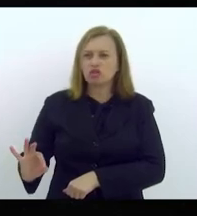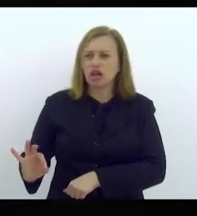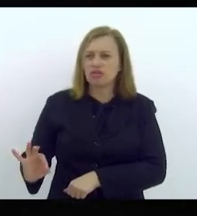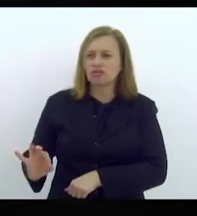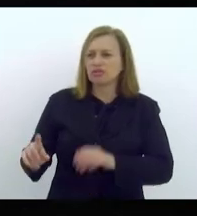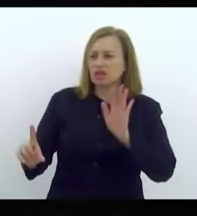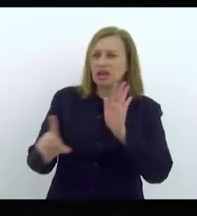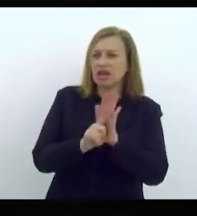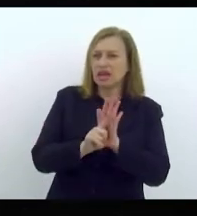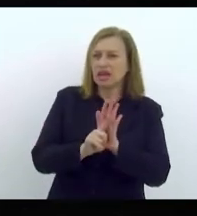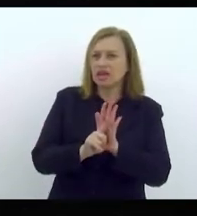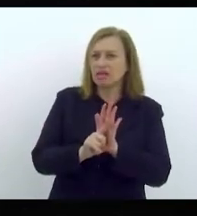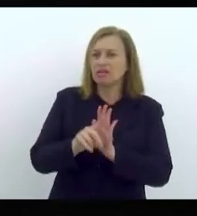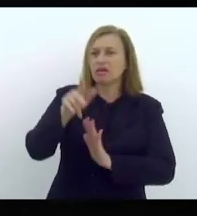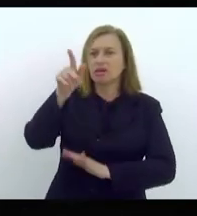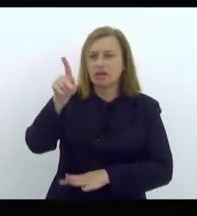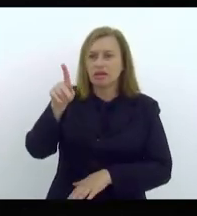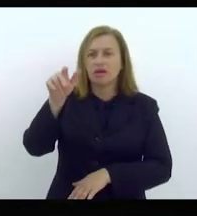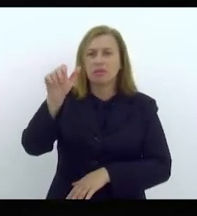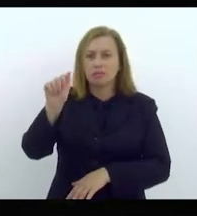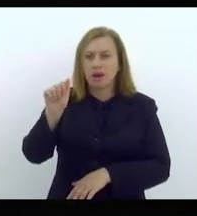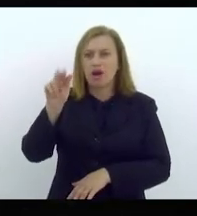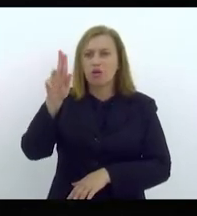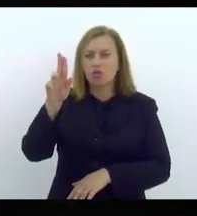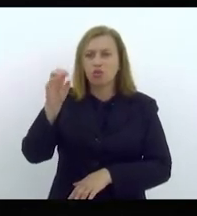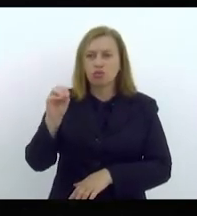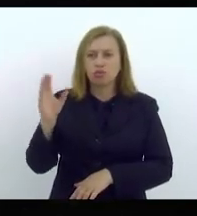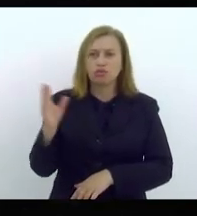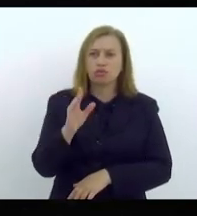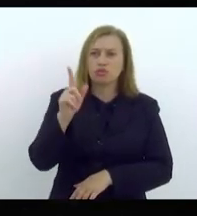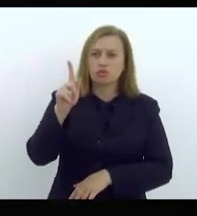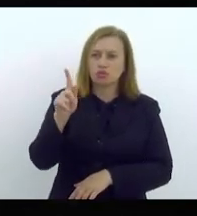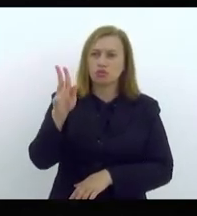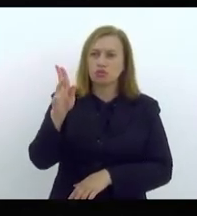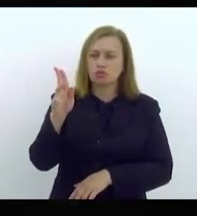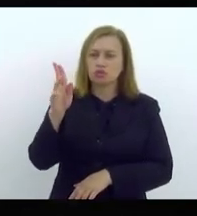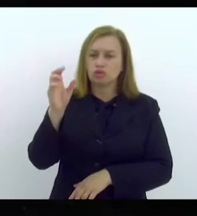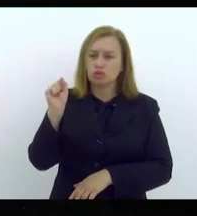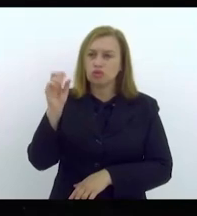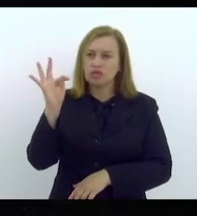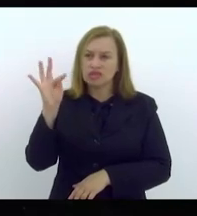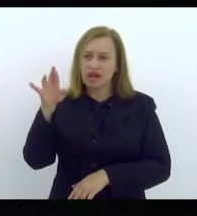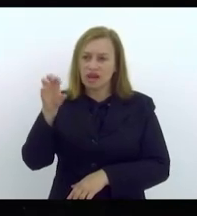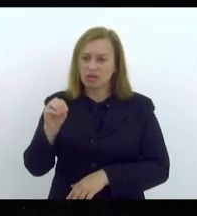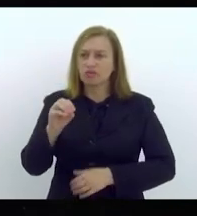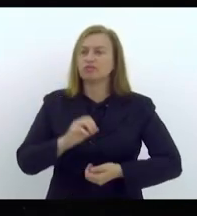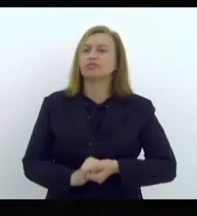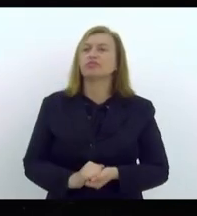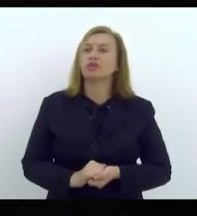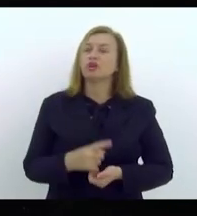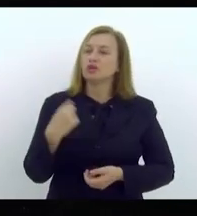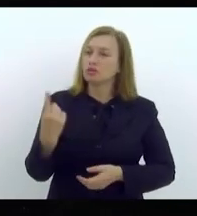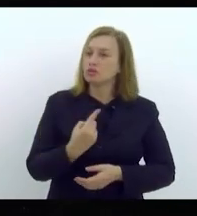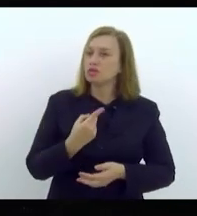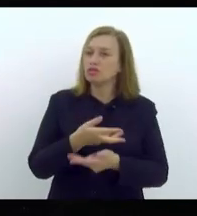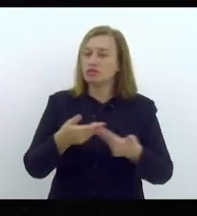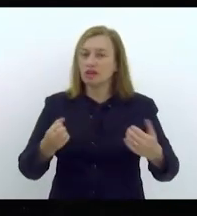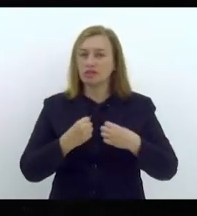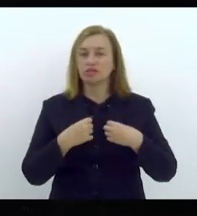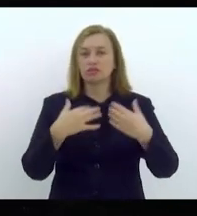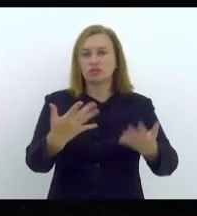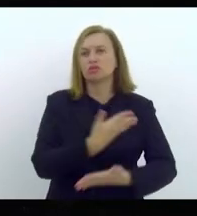E eu quero celebrar muito a participação da nossa Comissão de Cultura aqui da Assembleia Legislativa, porque nós fizemos muitas audiências